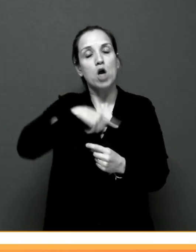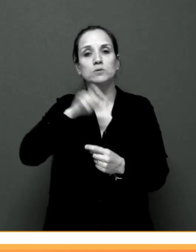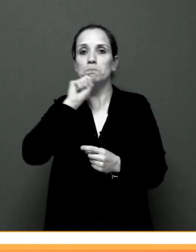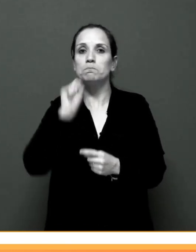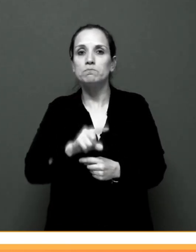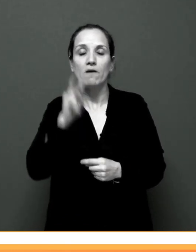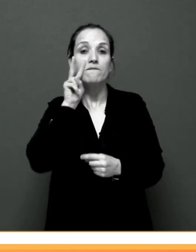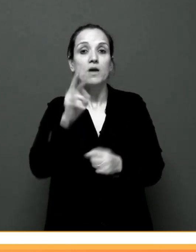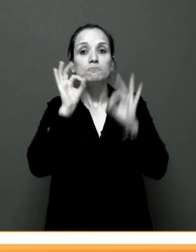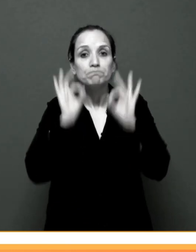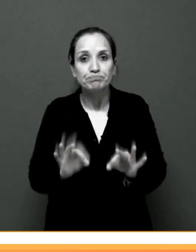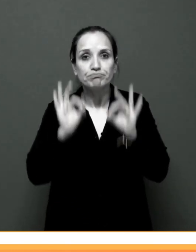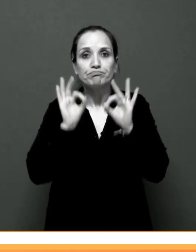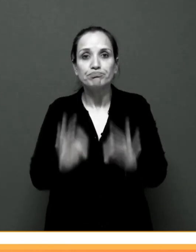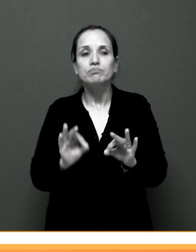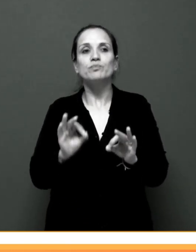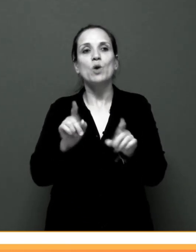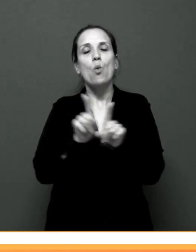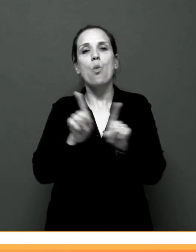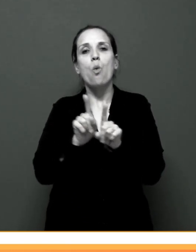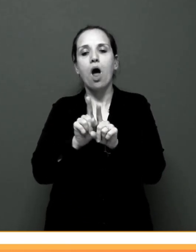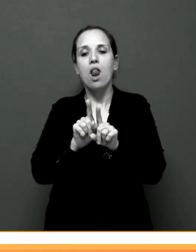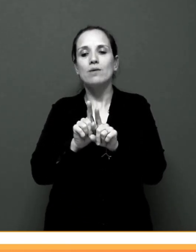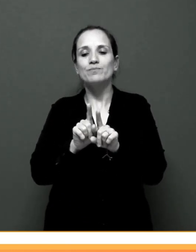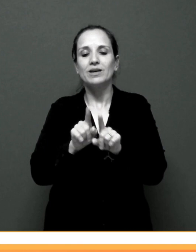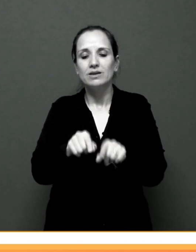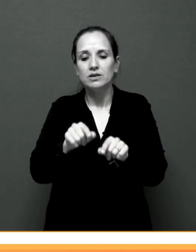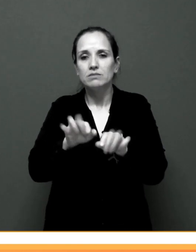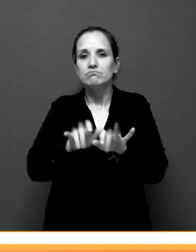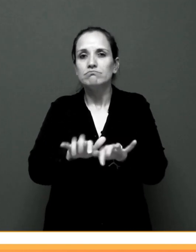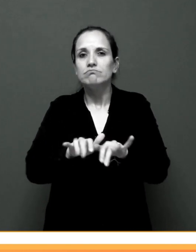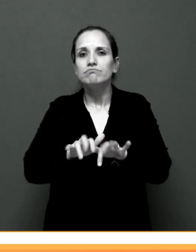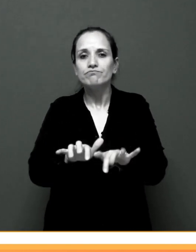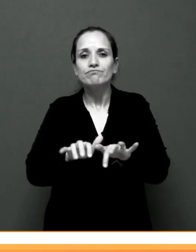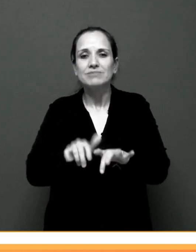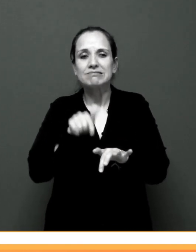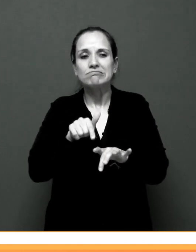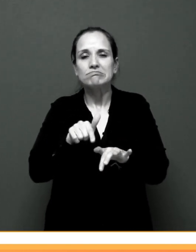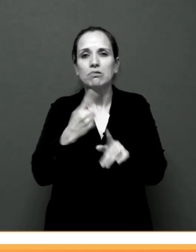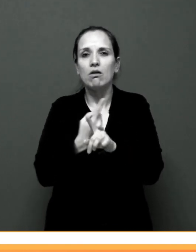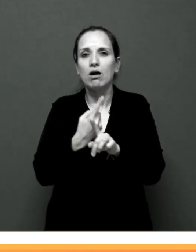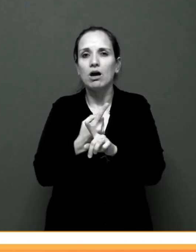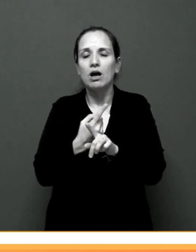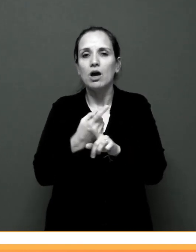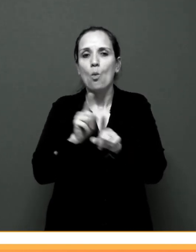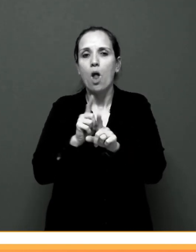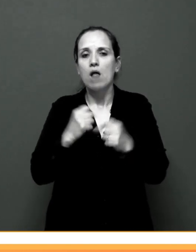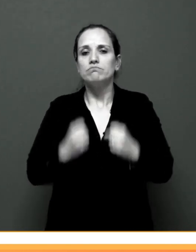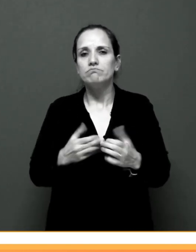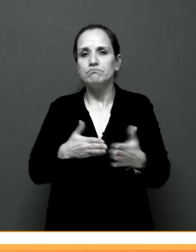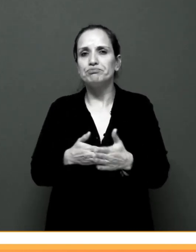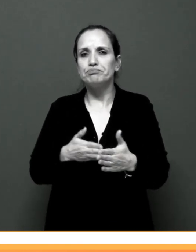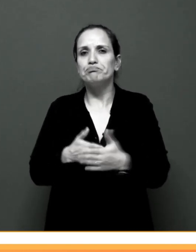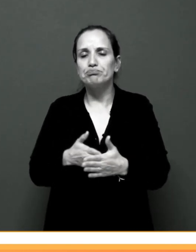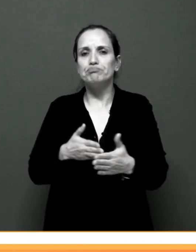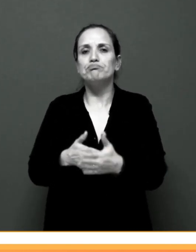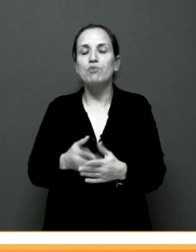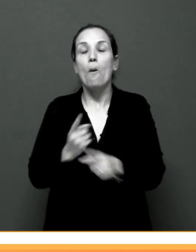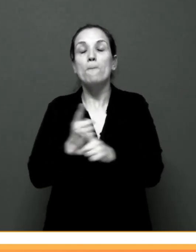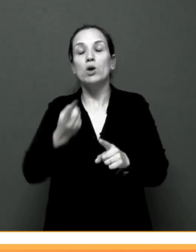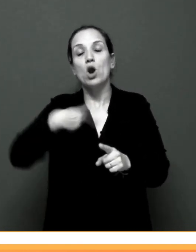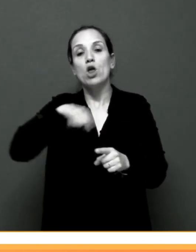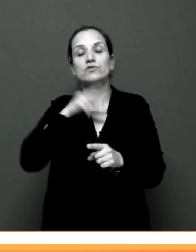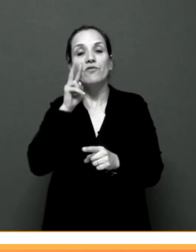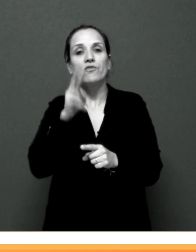verificar, só no prontuário eletrônico. Mas, por que dessa resistência? O que vemos